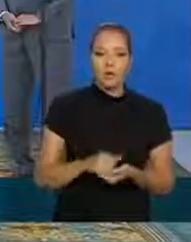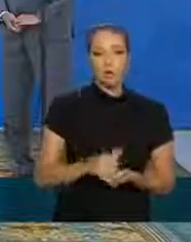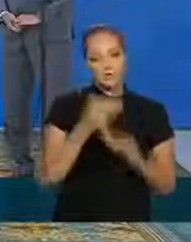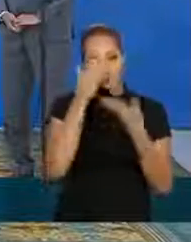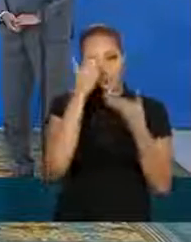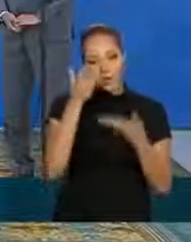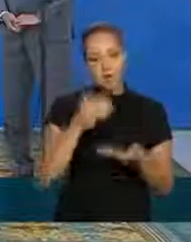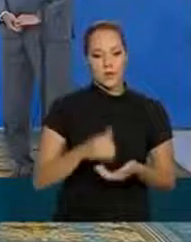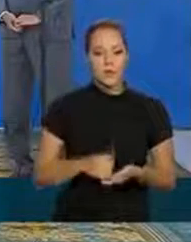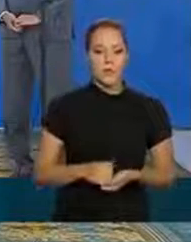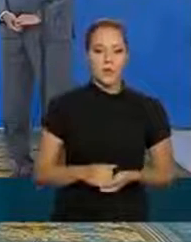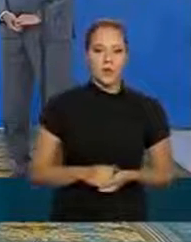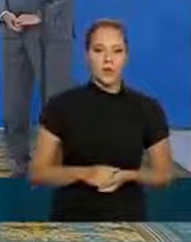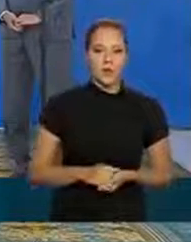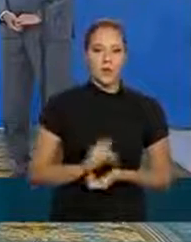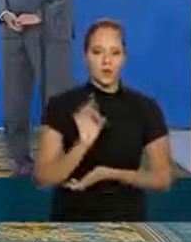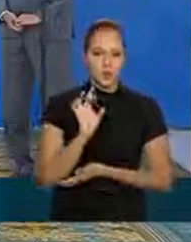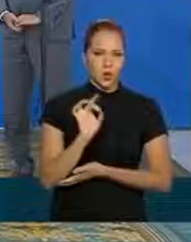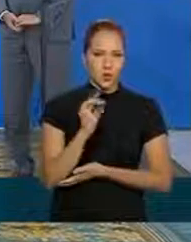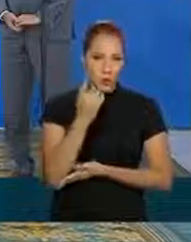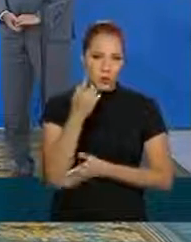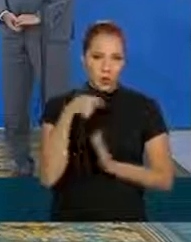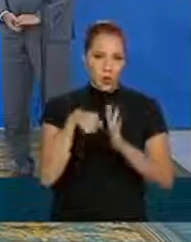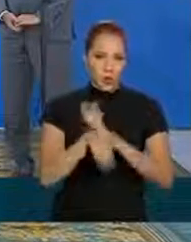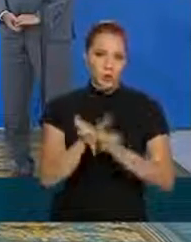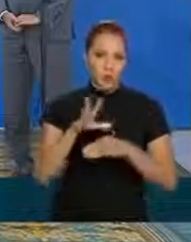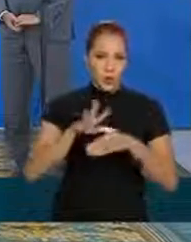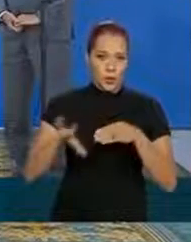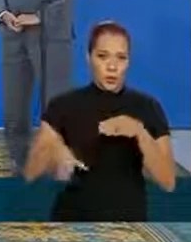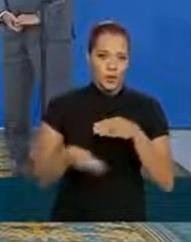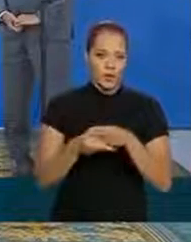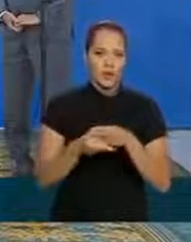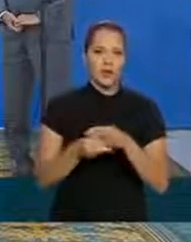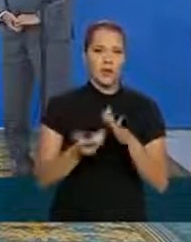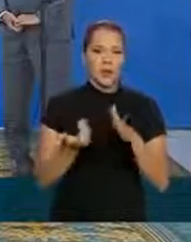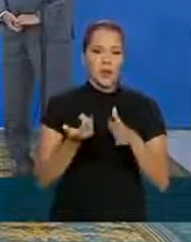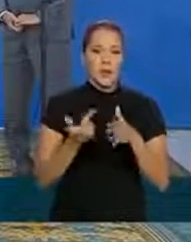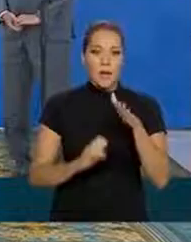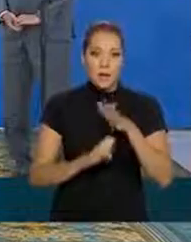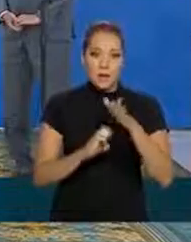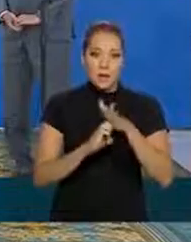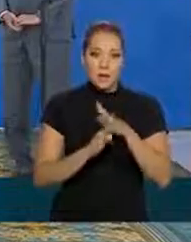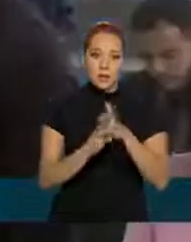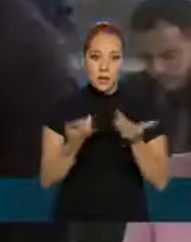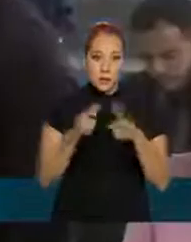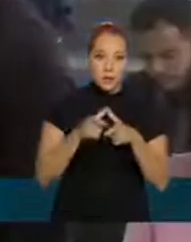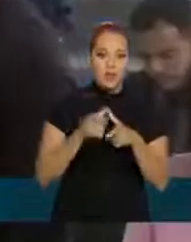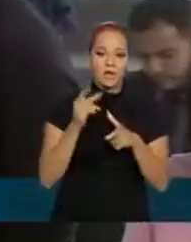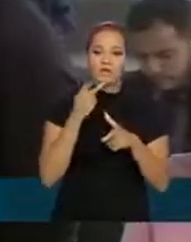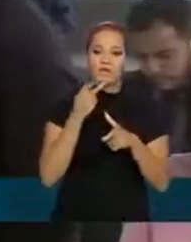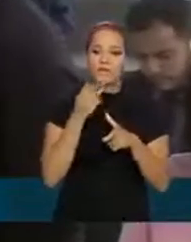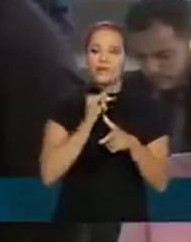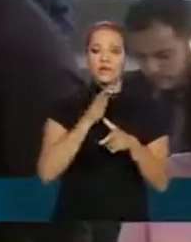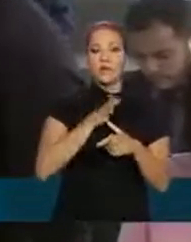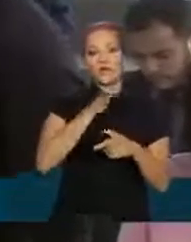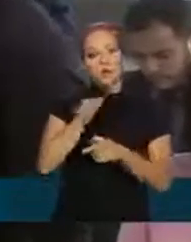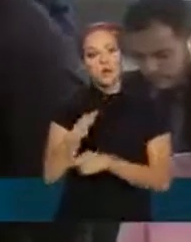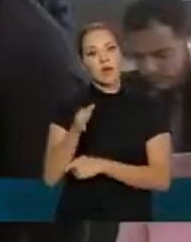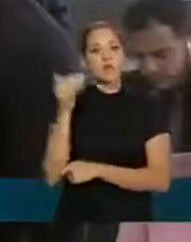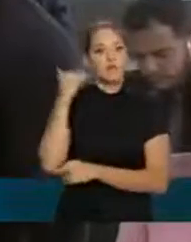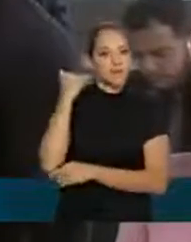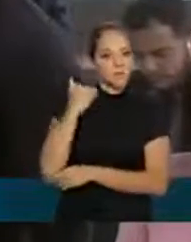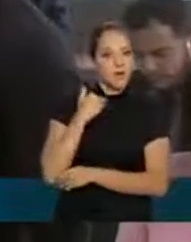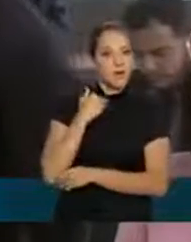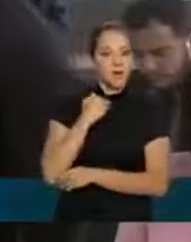eu também trabalho na Globo só mais uma pergunta complementando pequenos empresários estão dizendo o seguinte eles vão aos bancos e